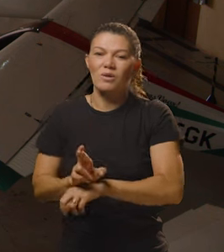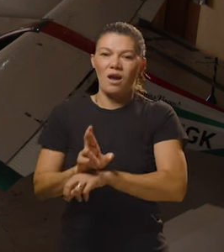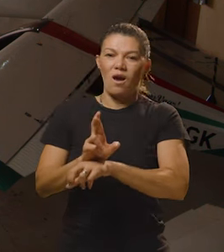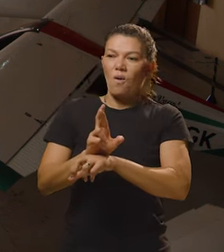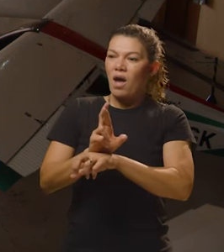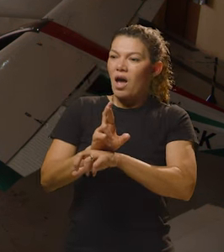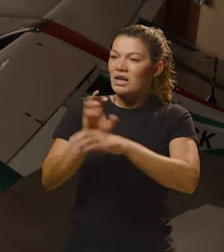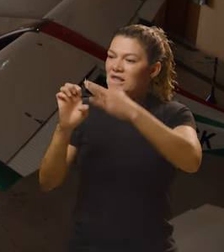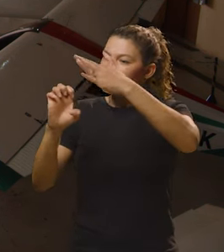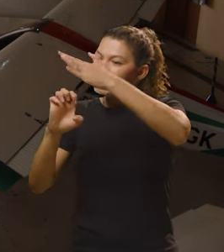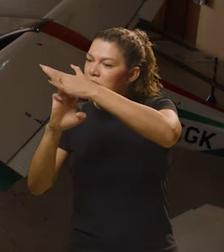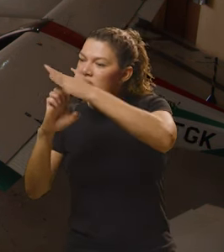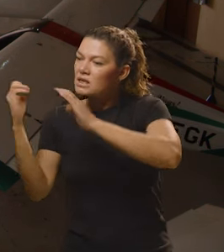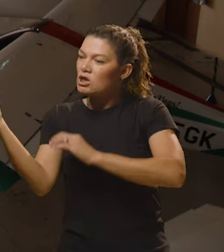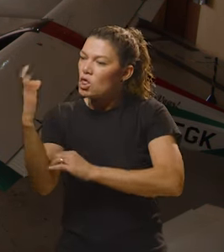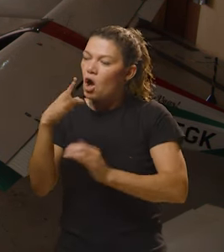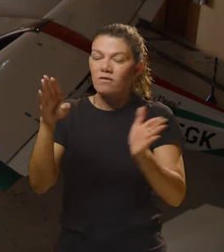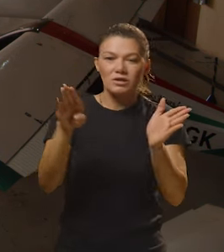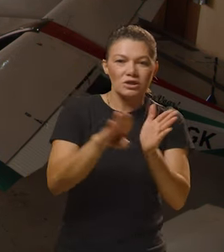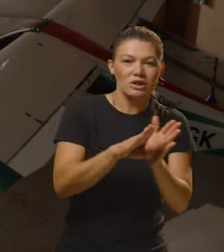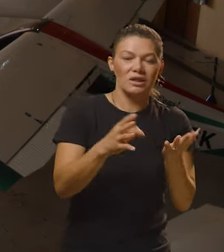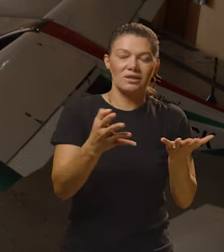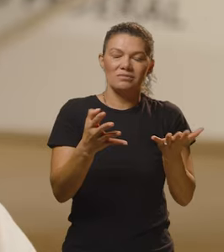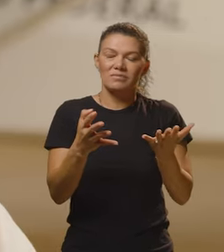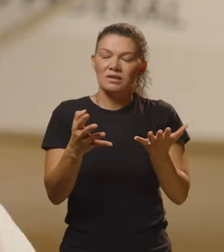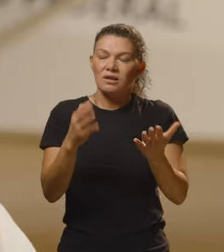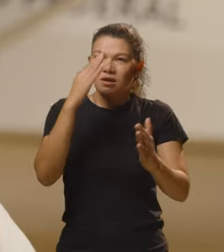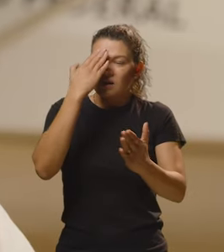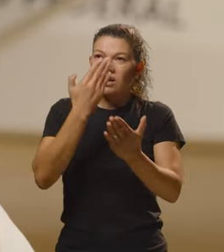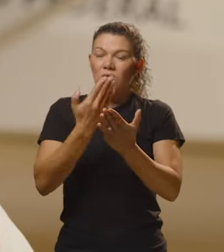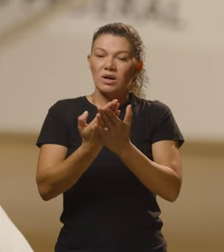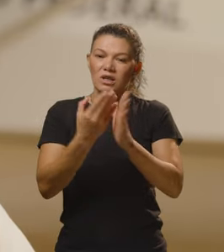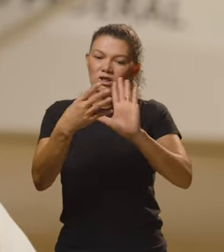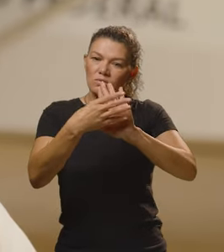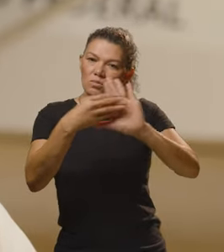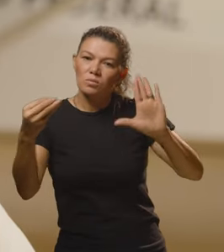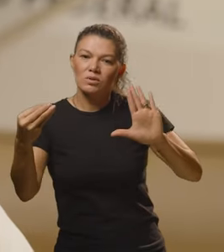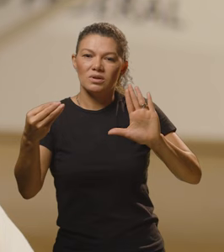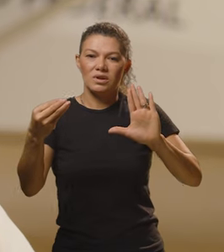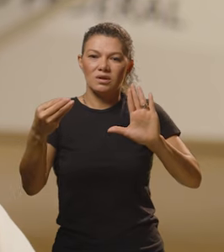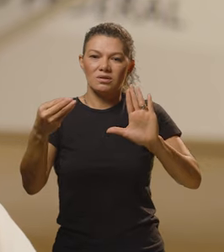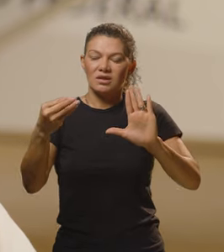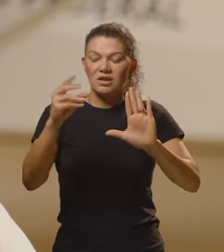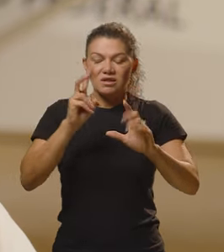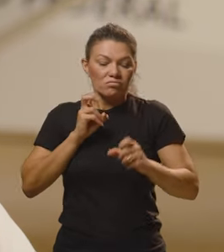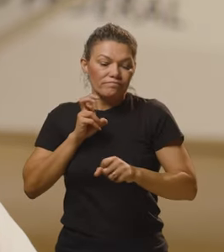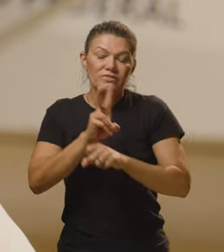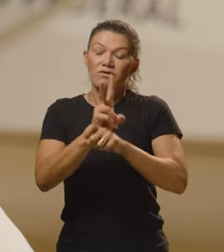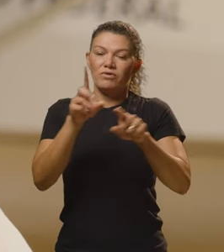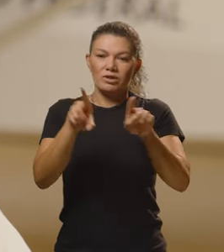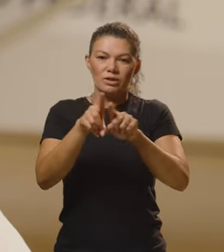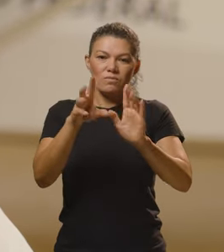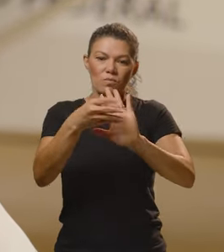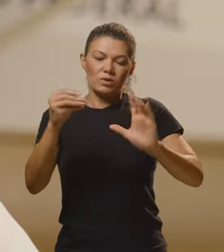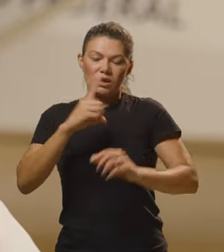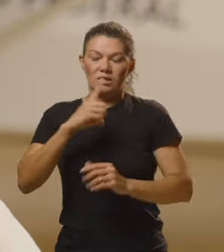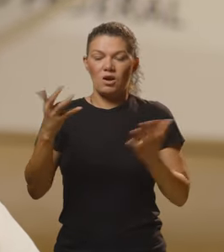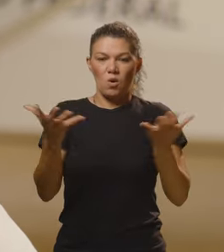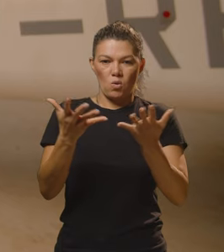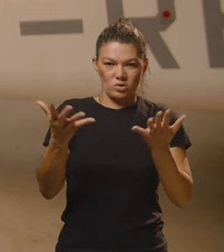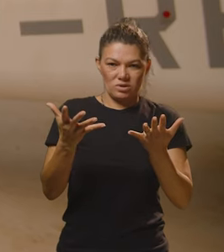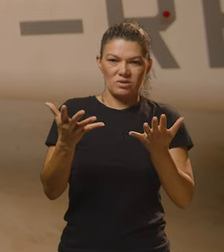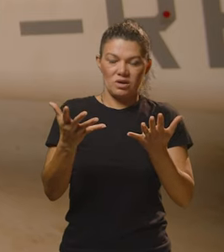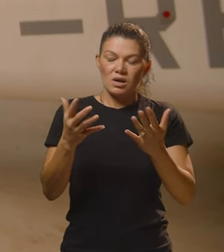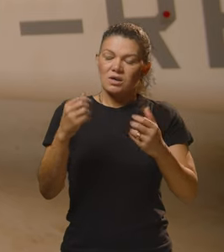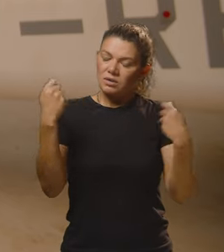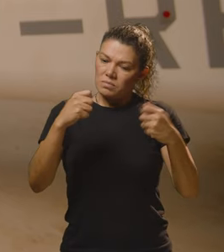vê muitas vezes a atração de novas empresas. Então eu acredito muito no modelo e sou um defensor desse modelo que nós temos hoje.